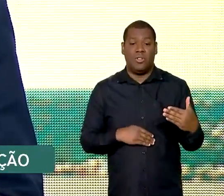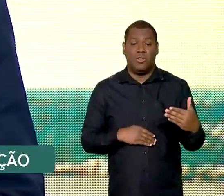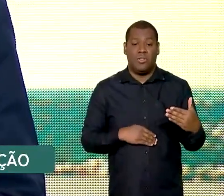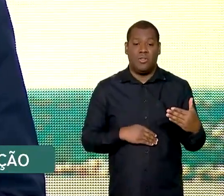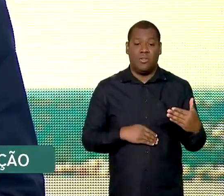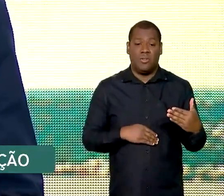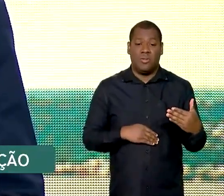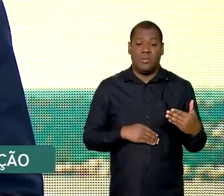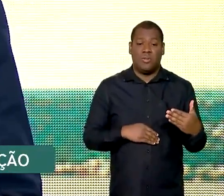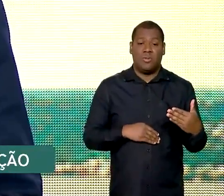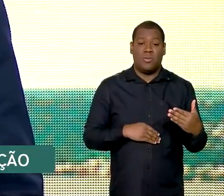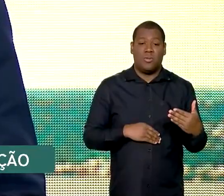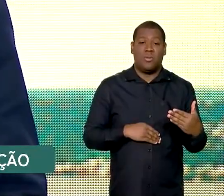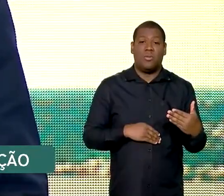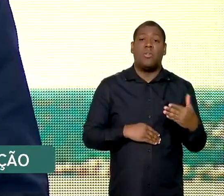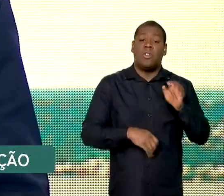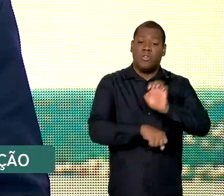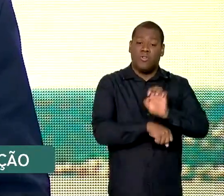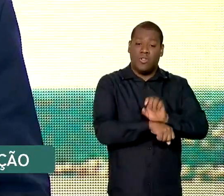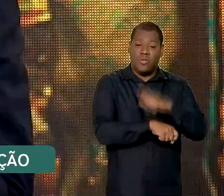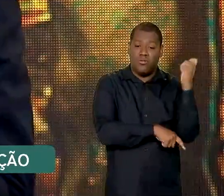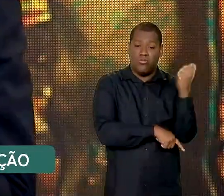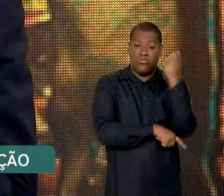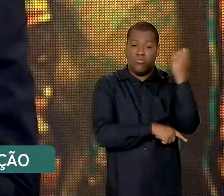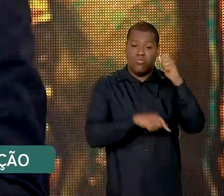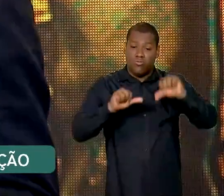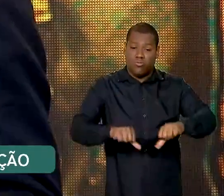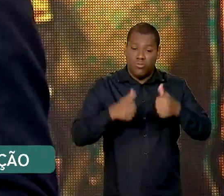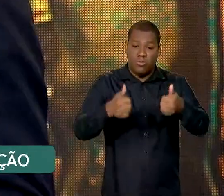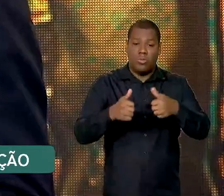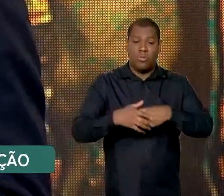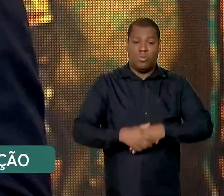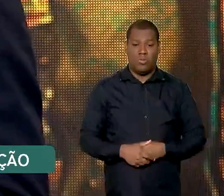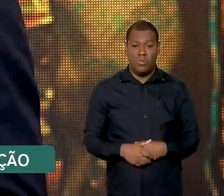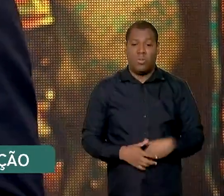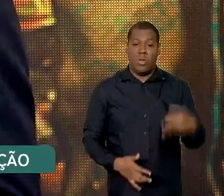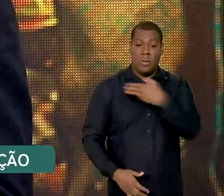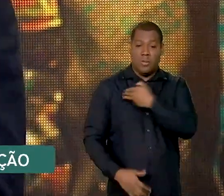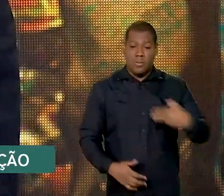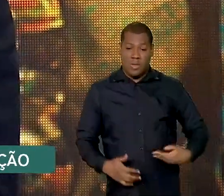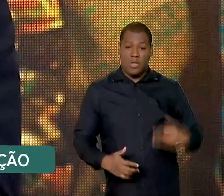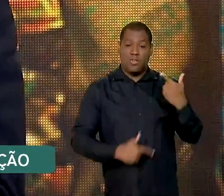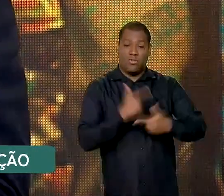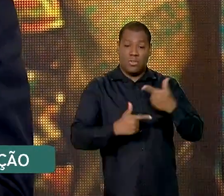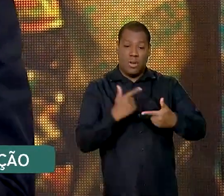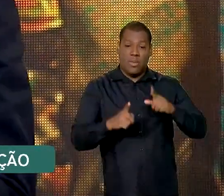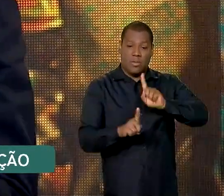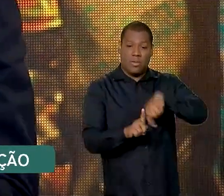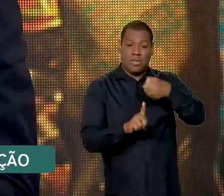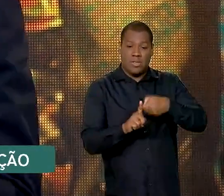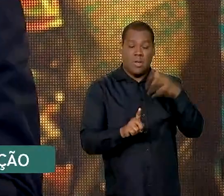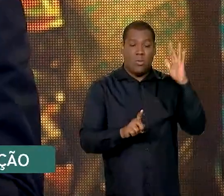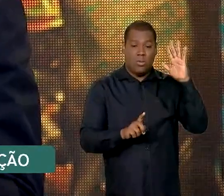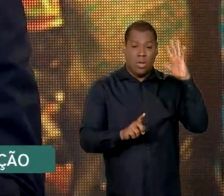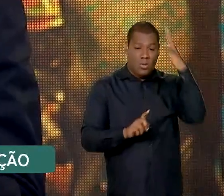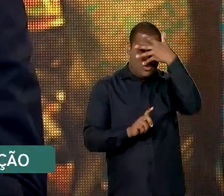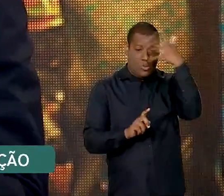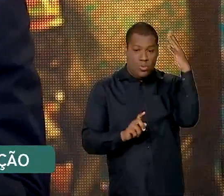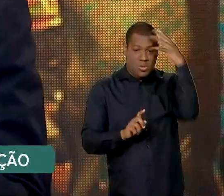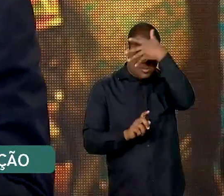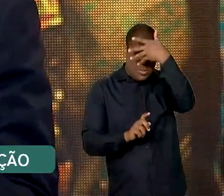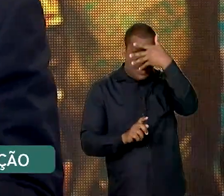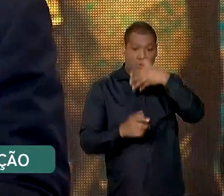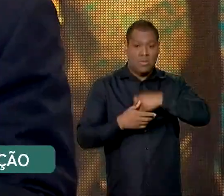começar a reconstruir as suas vidas. De acordo com o ministro do Trabalho e Emprego, Luiz Marinho, as